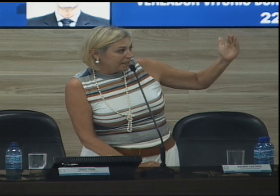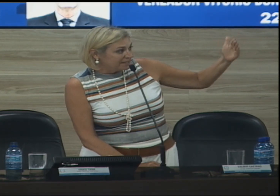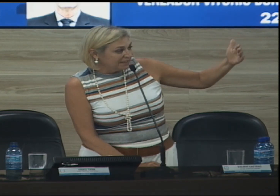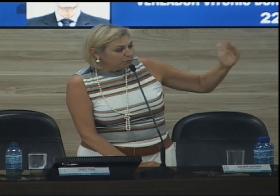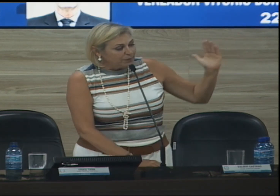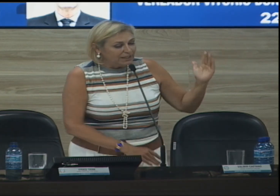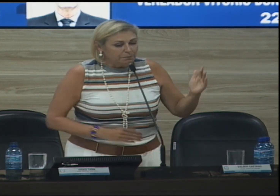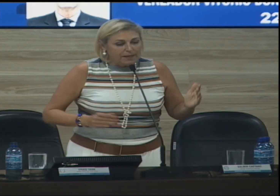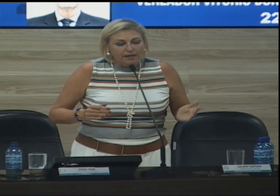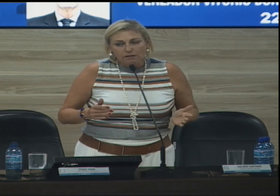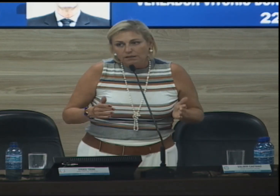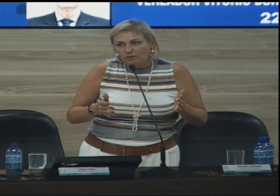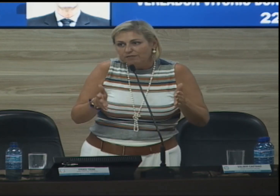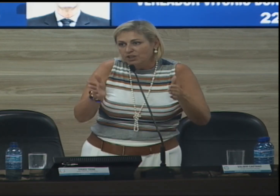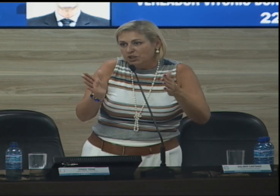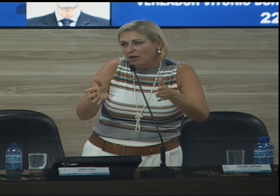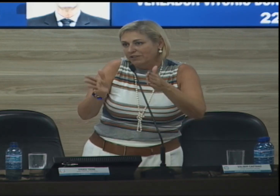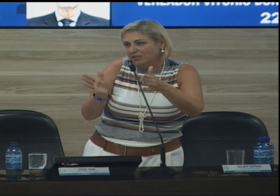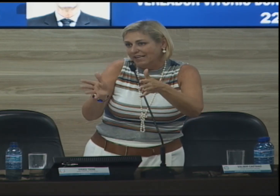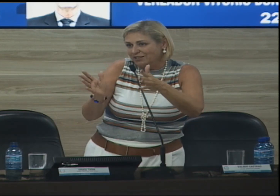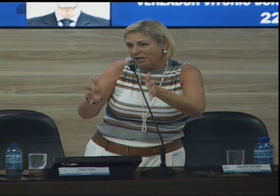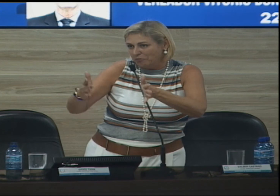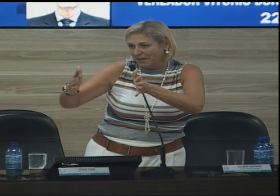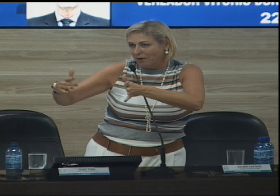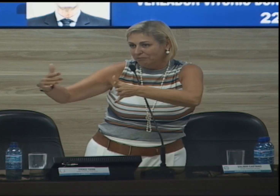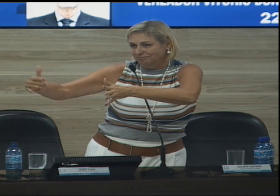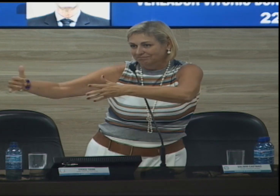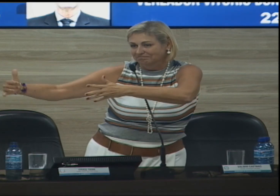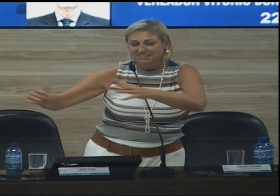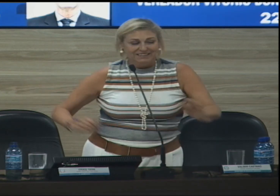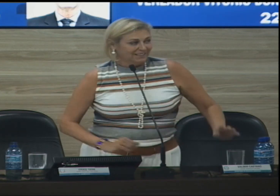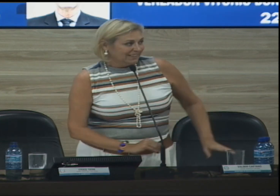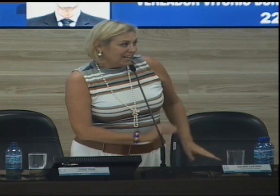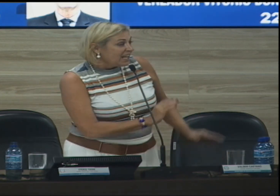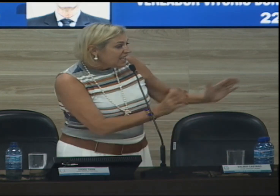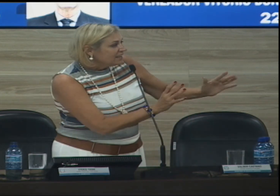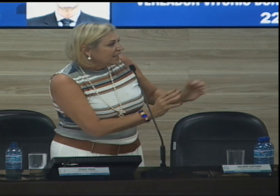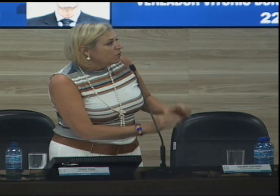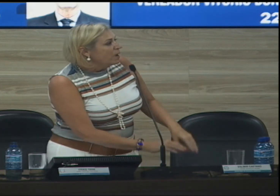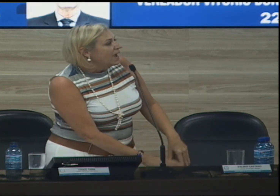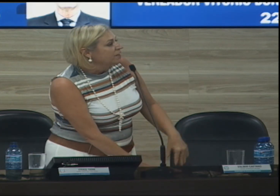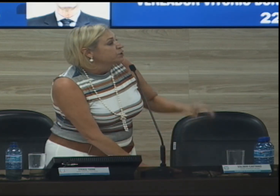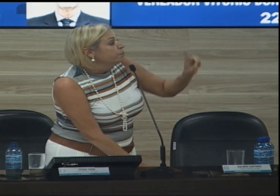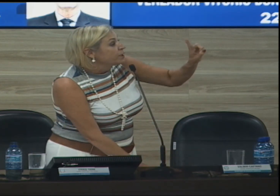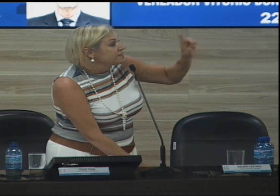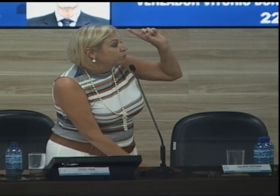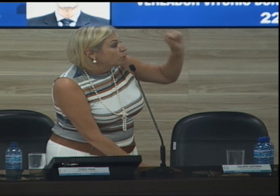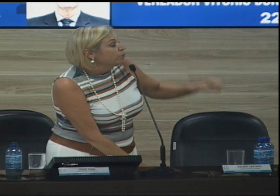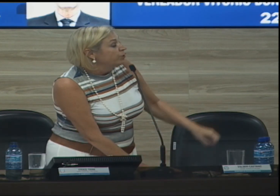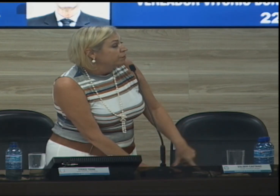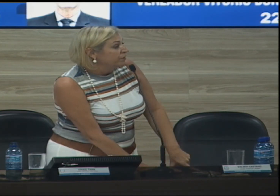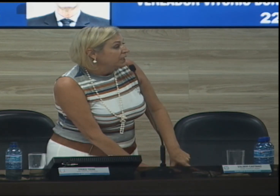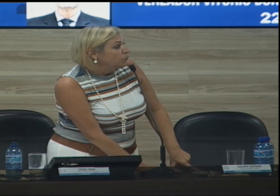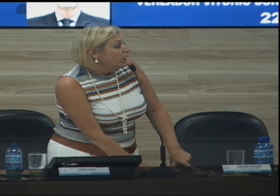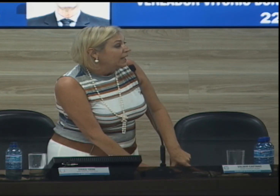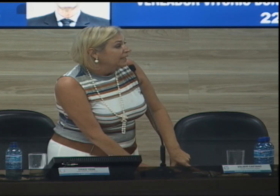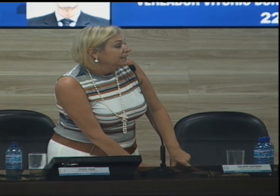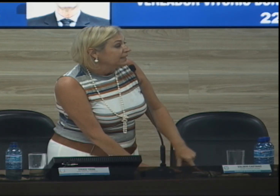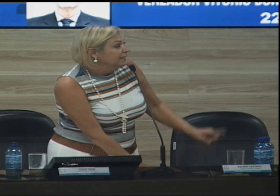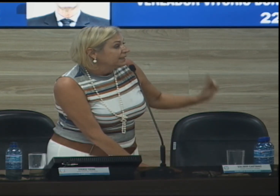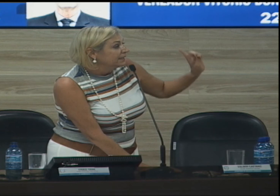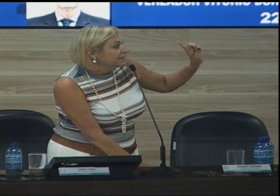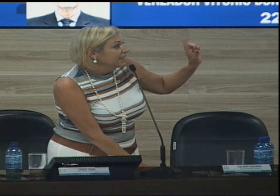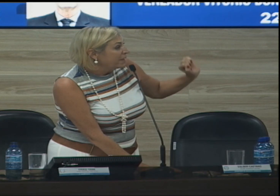passando ele para não é vertical é na diagonal e tem uma árvore por exemplo como foi feito